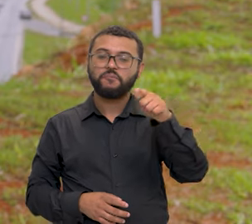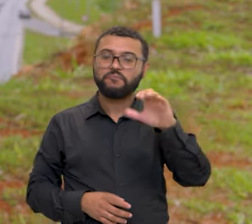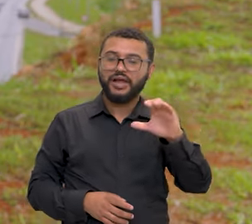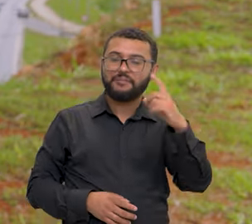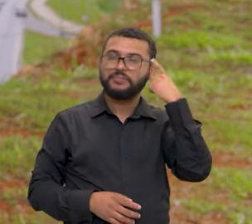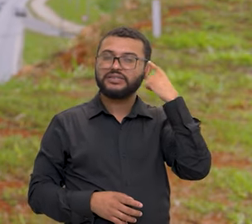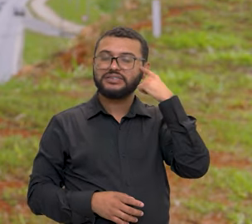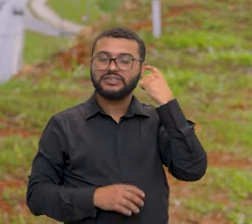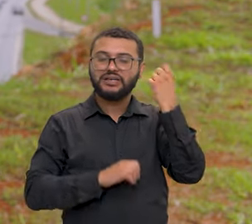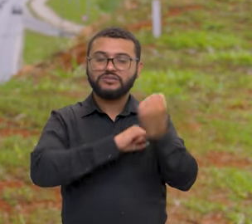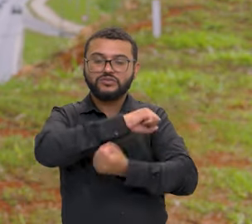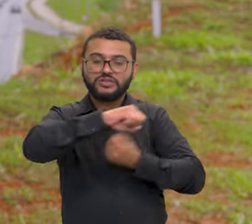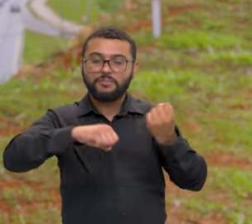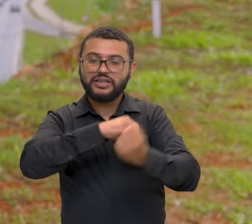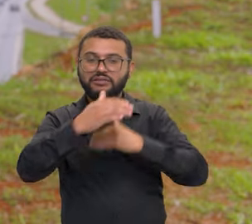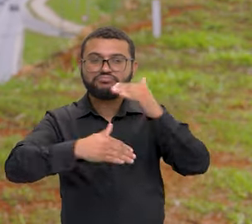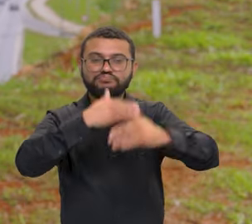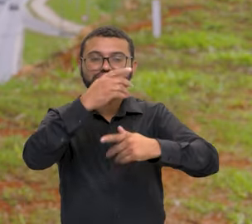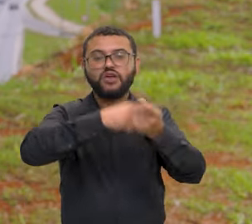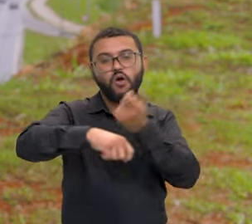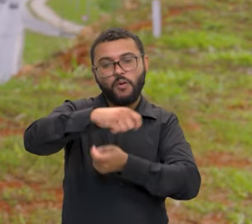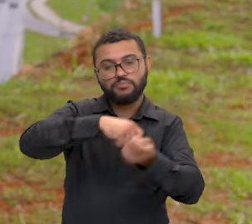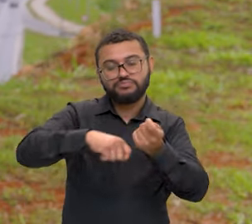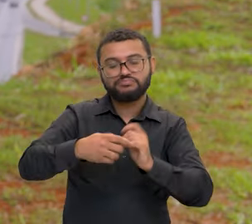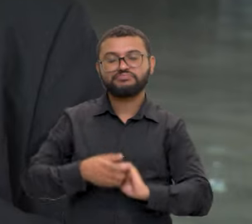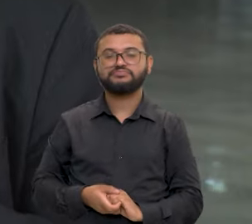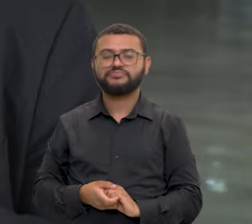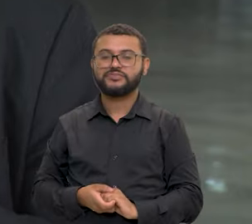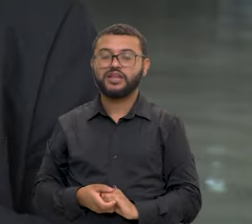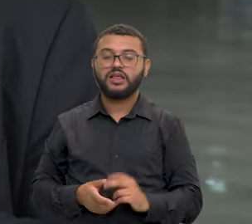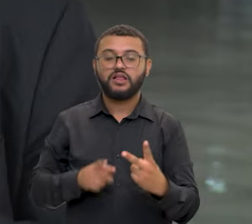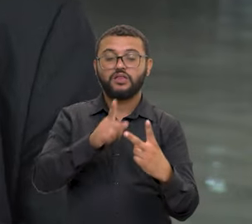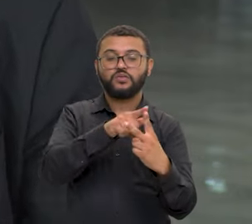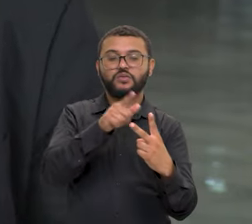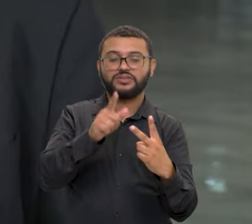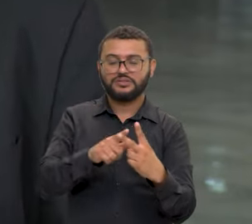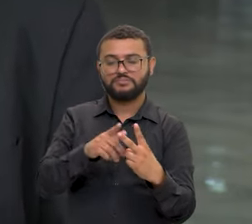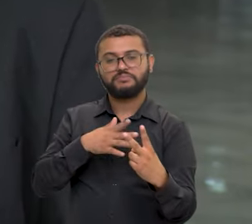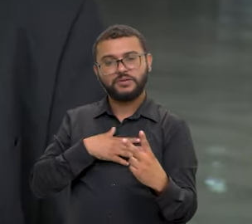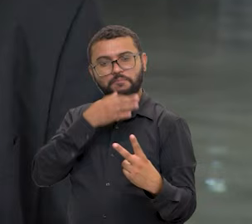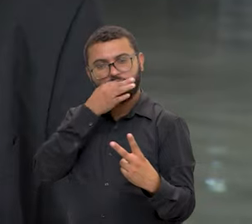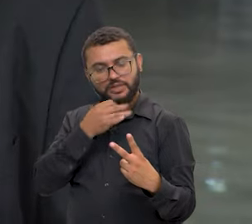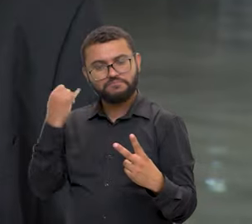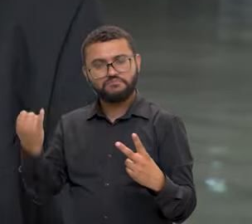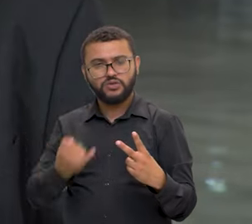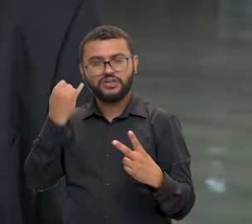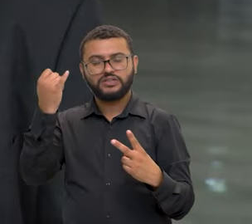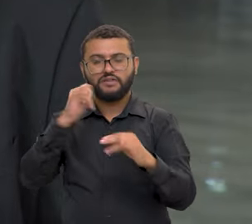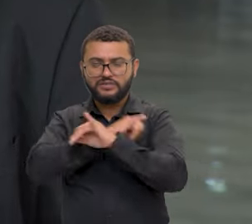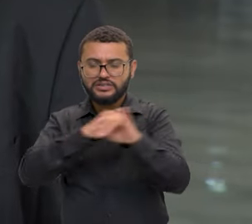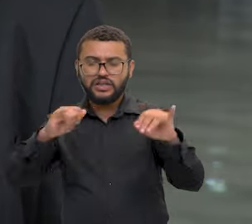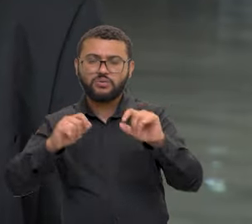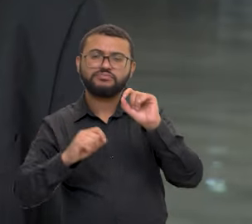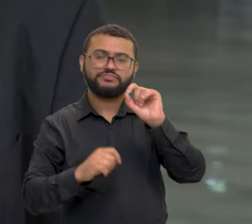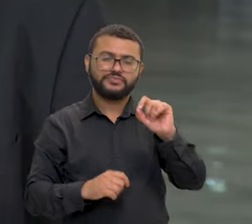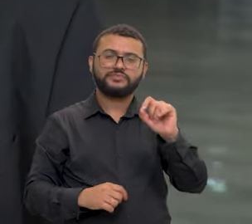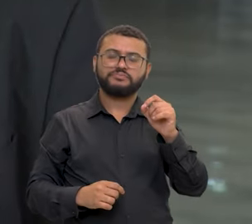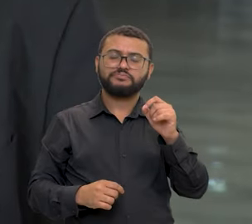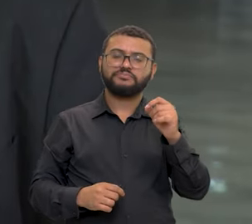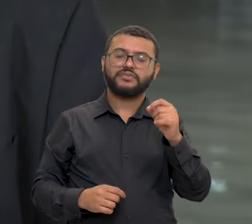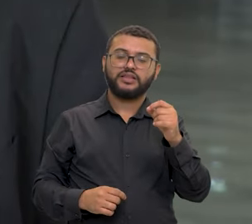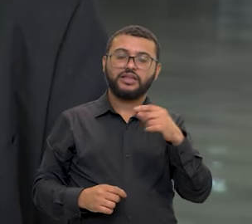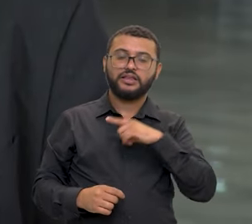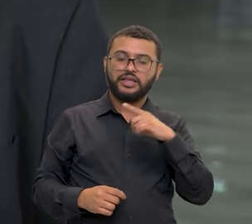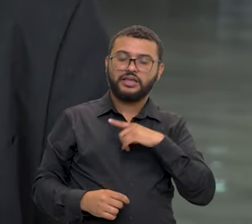no crescimento econômico e na sustentabilidade ambiental. Tem duas questões, Carol, que eu acho que é importante ressaltar, que